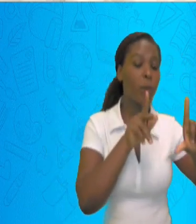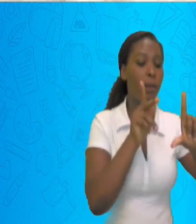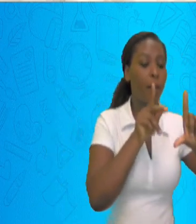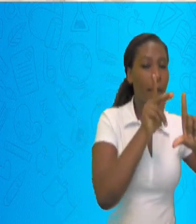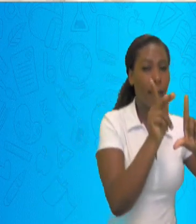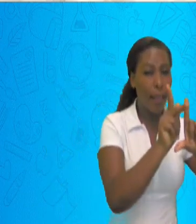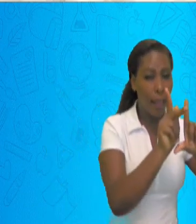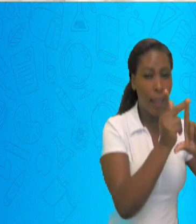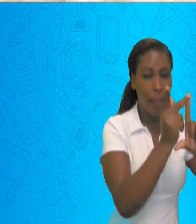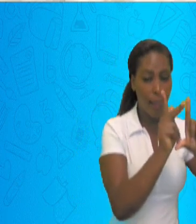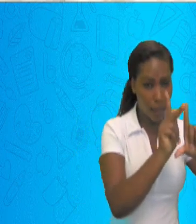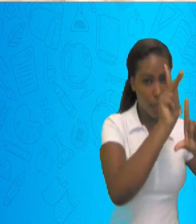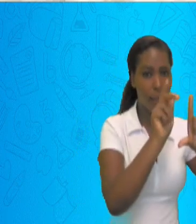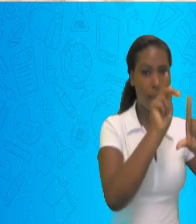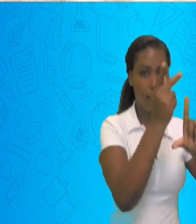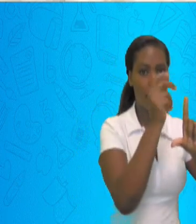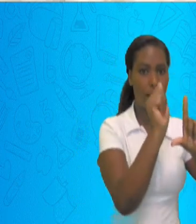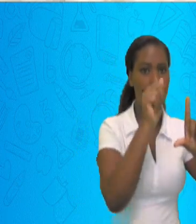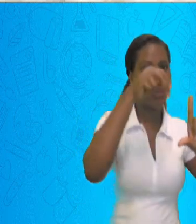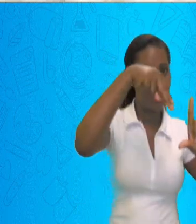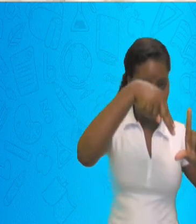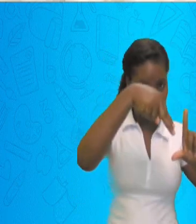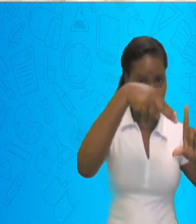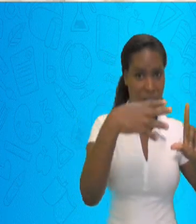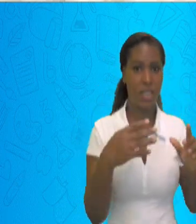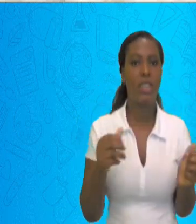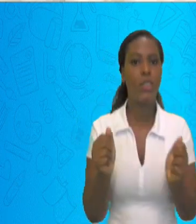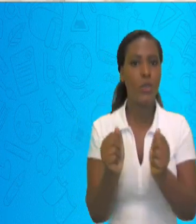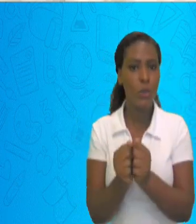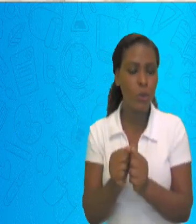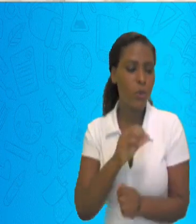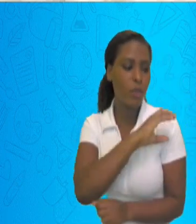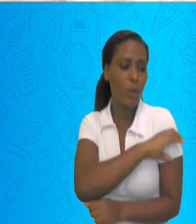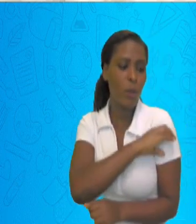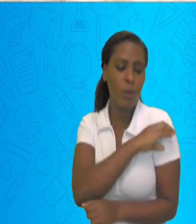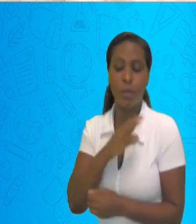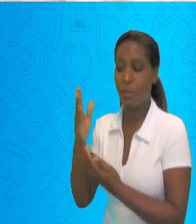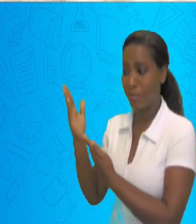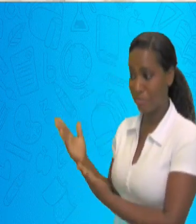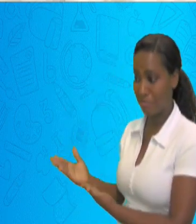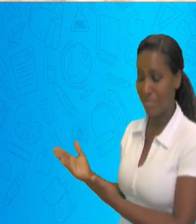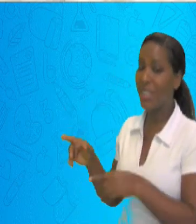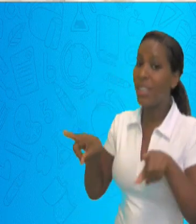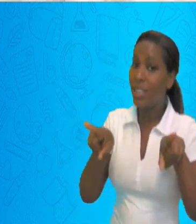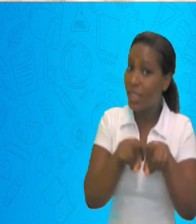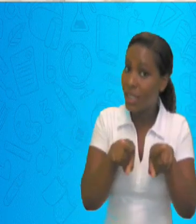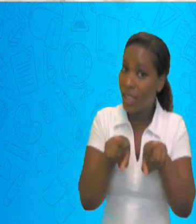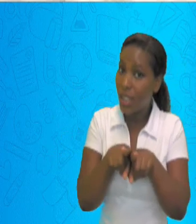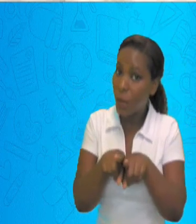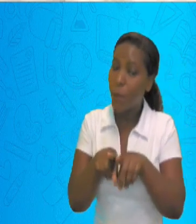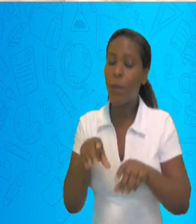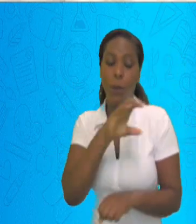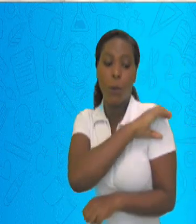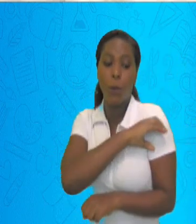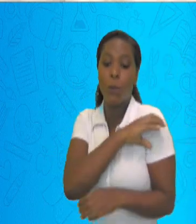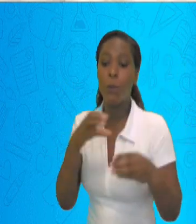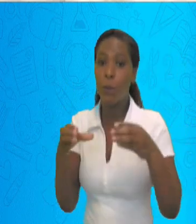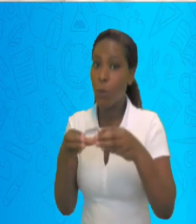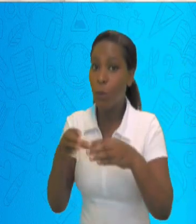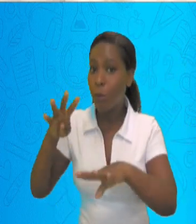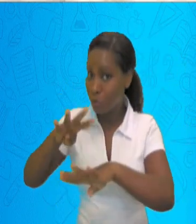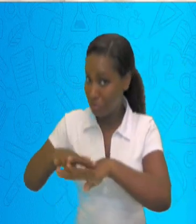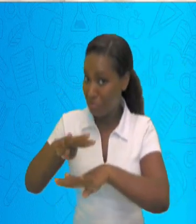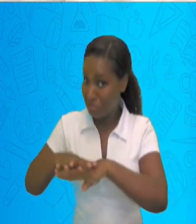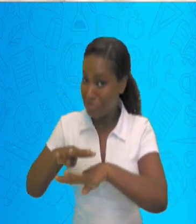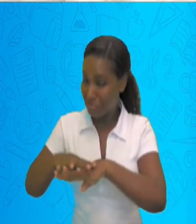projeto Khan Academy. Conosco está a Nádia, que além de coordenar o projeto da Khan Academy em Valadares, ela também